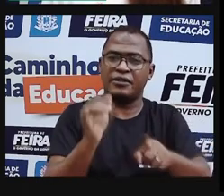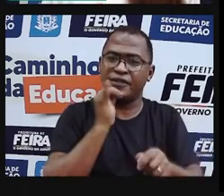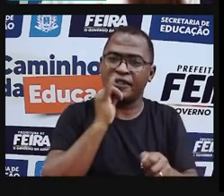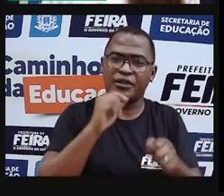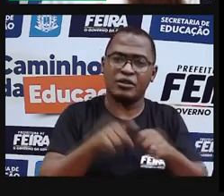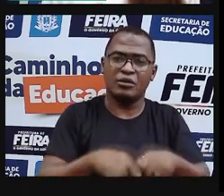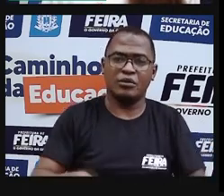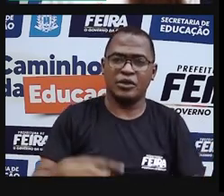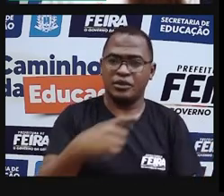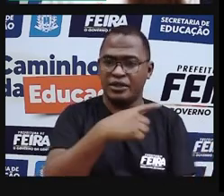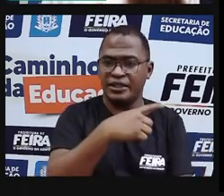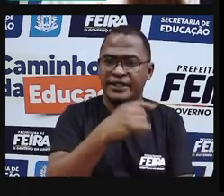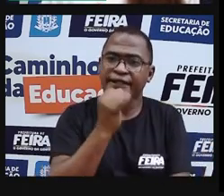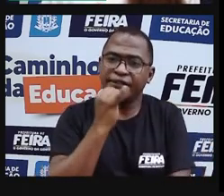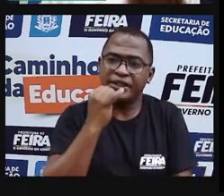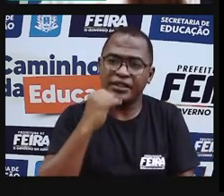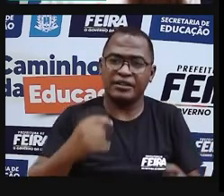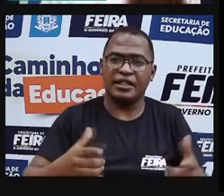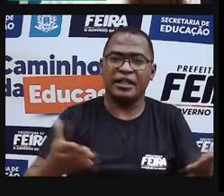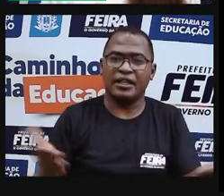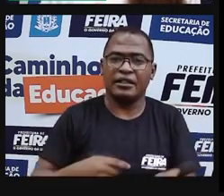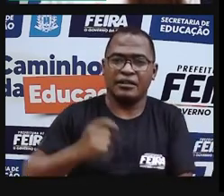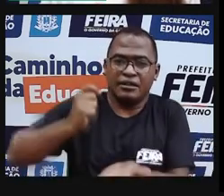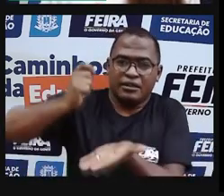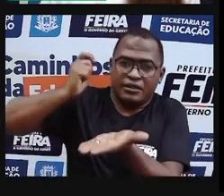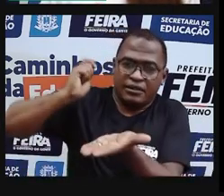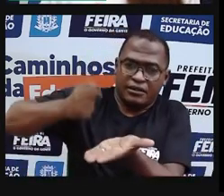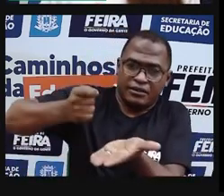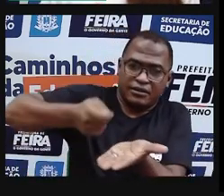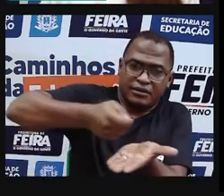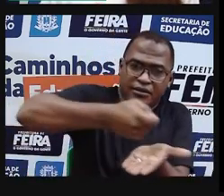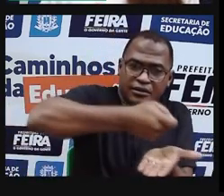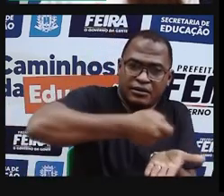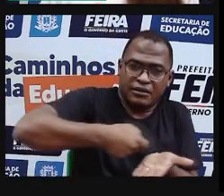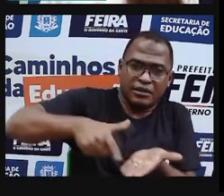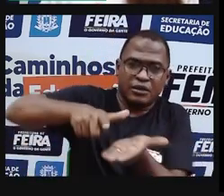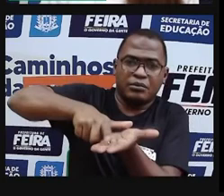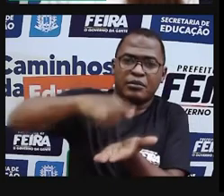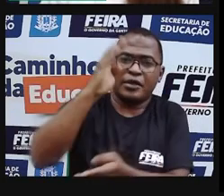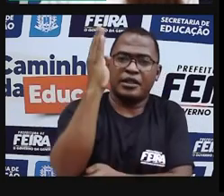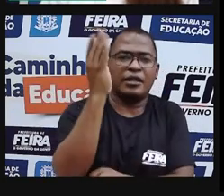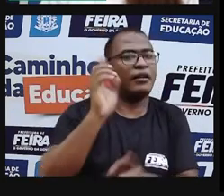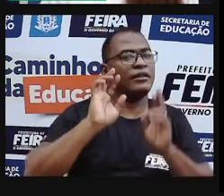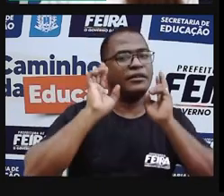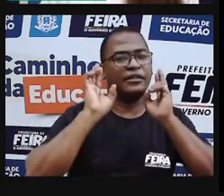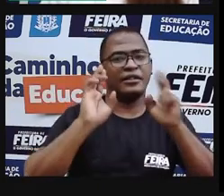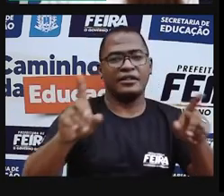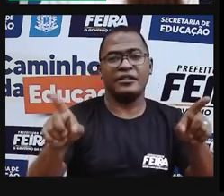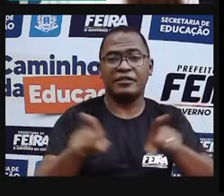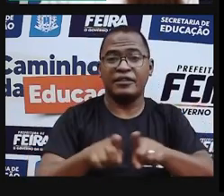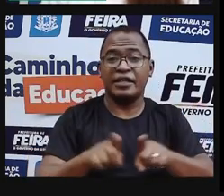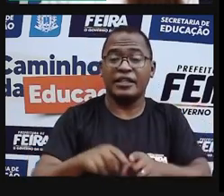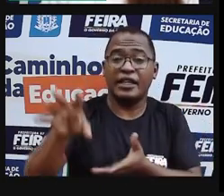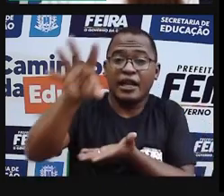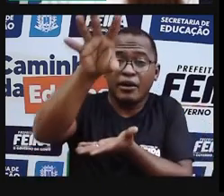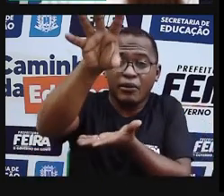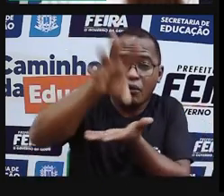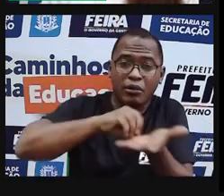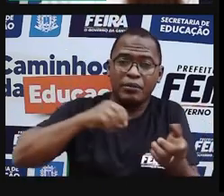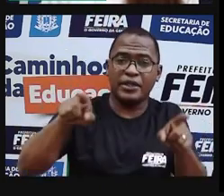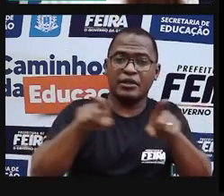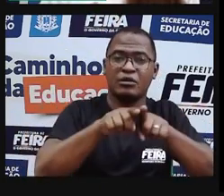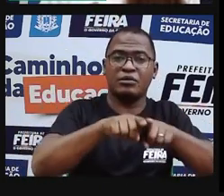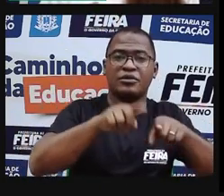ela não está talhando a madeira, mas o tipo de arte que ela utiliza nos móveis, olha só, criando